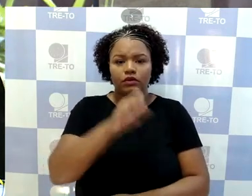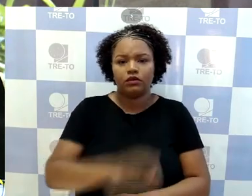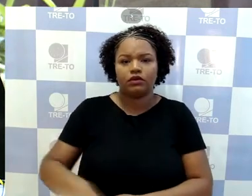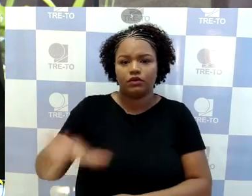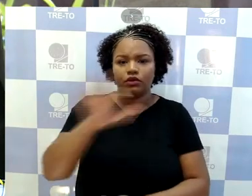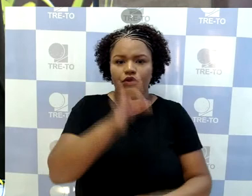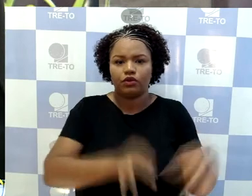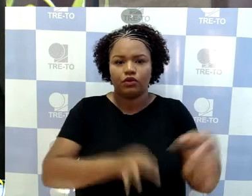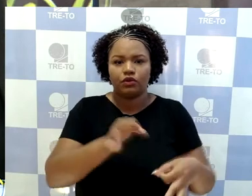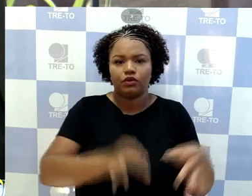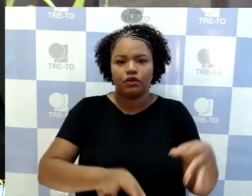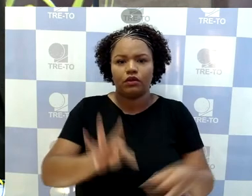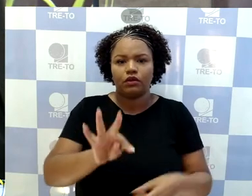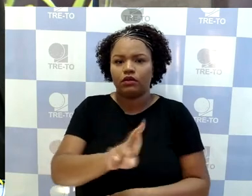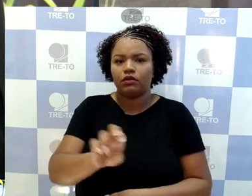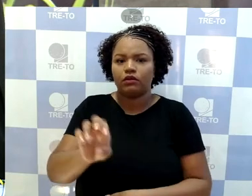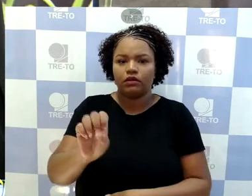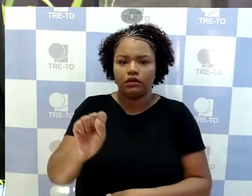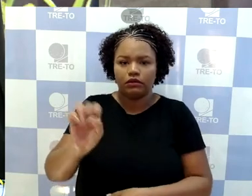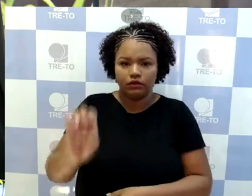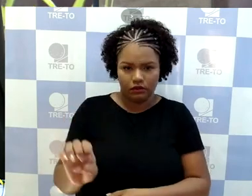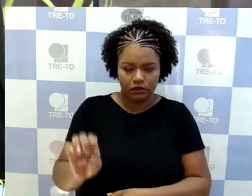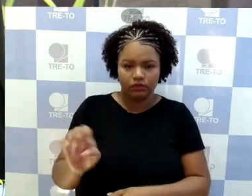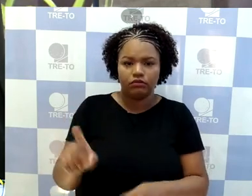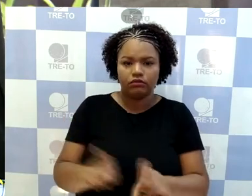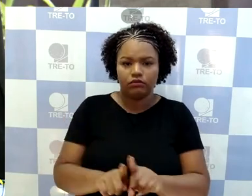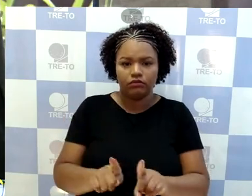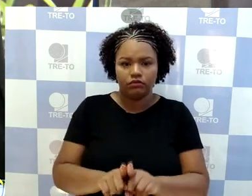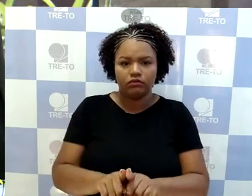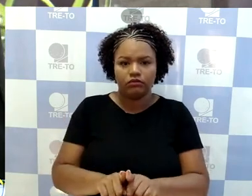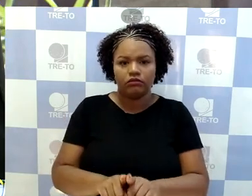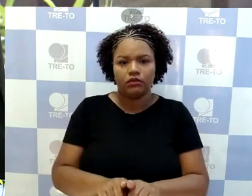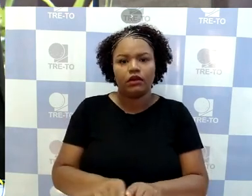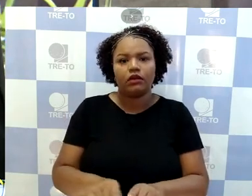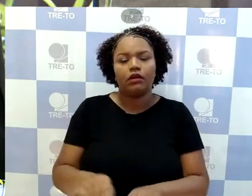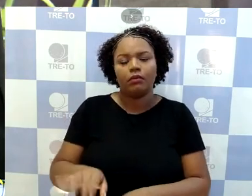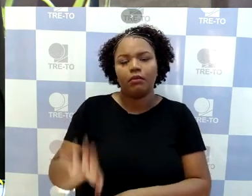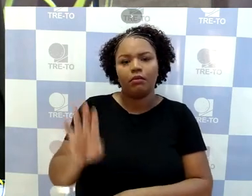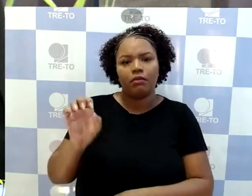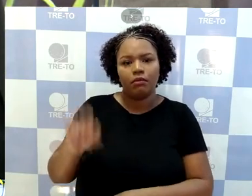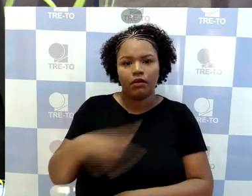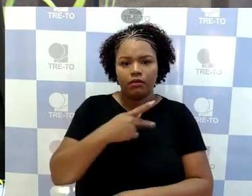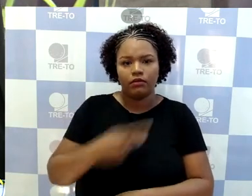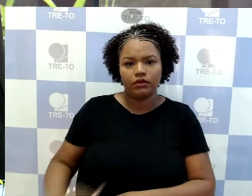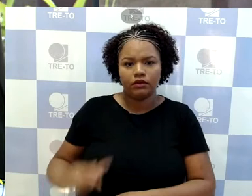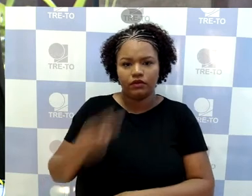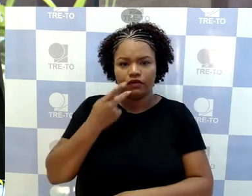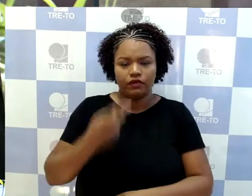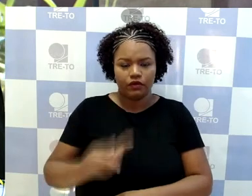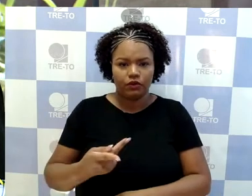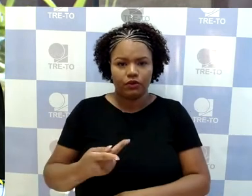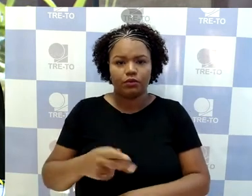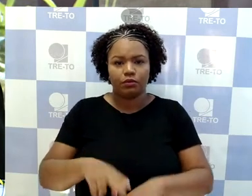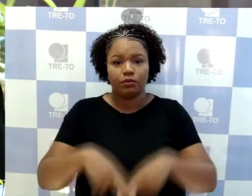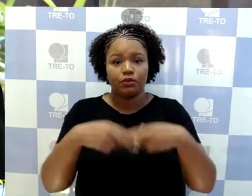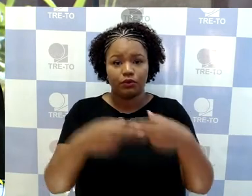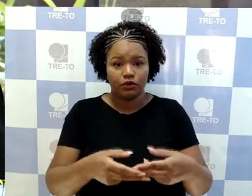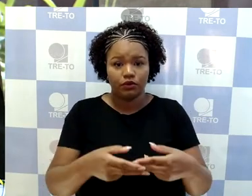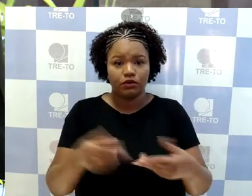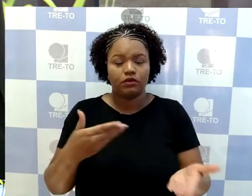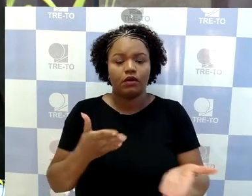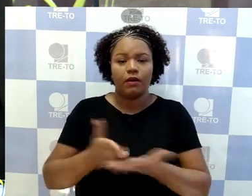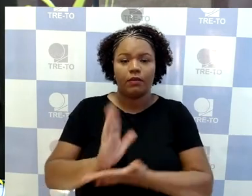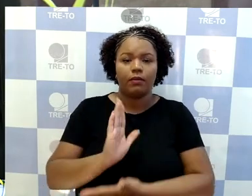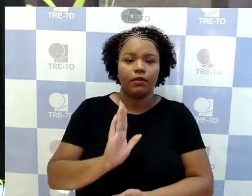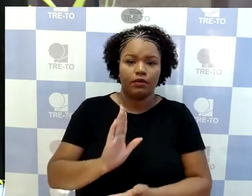Superior Eleitoral, como bem ressaltou o presidente em seu voto. Por isso, a aprovação